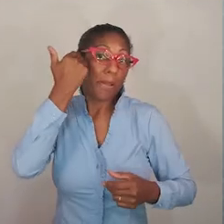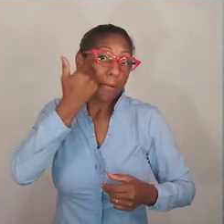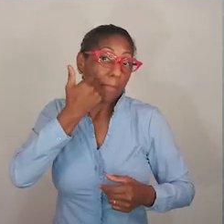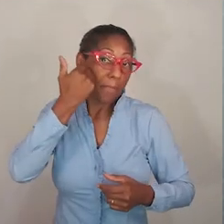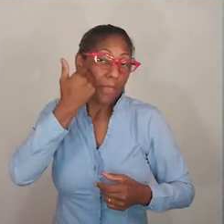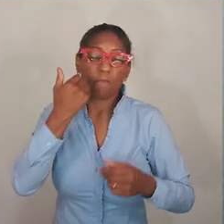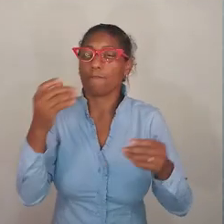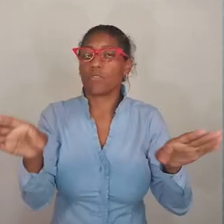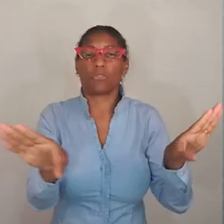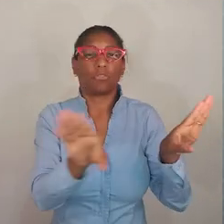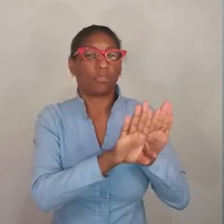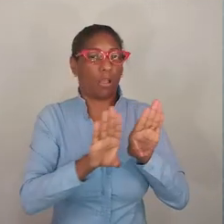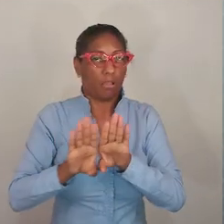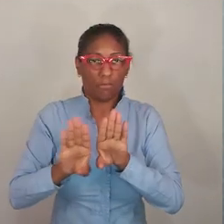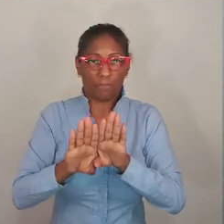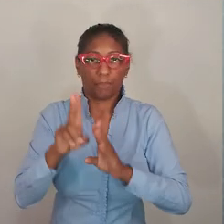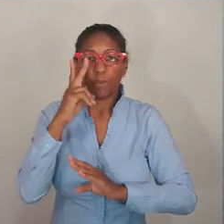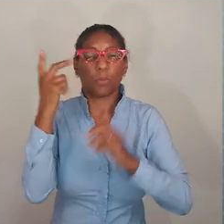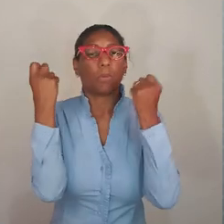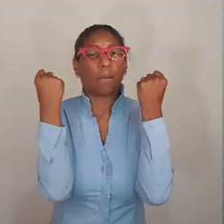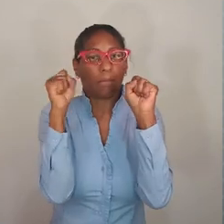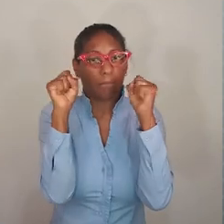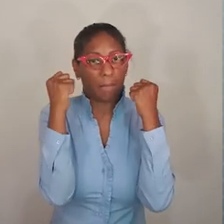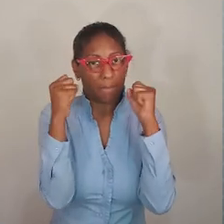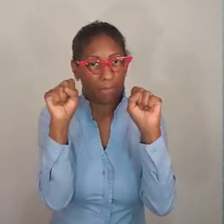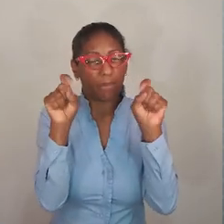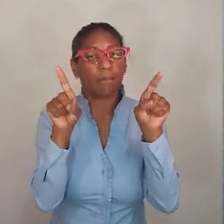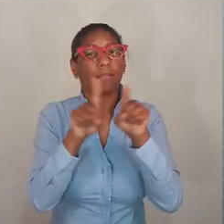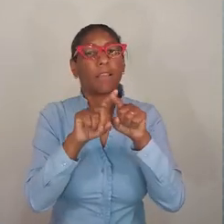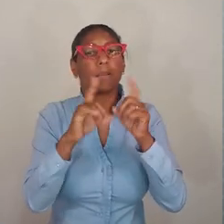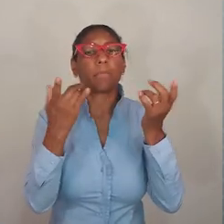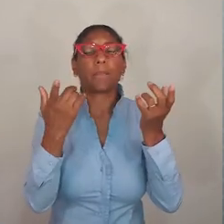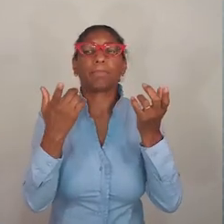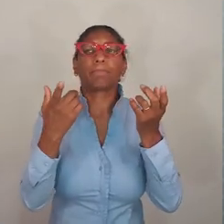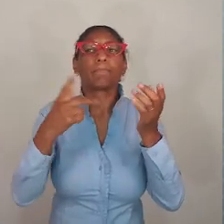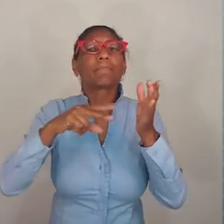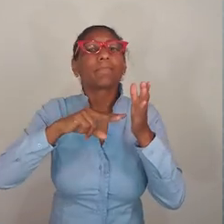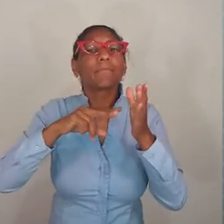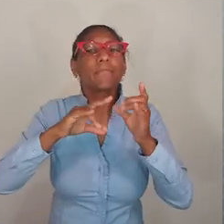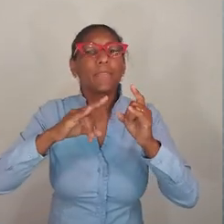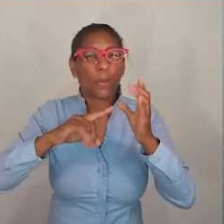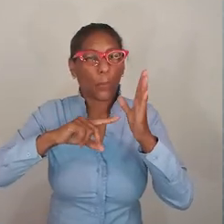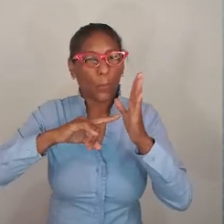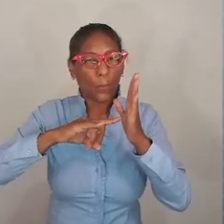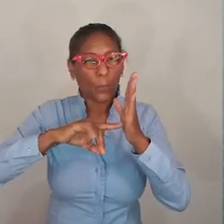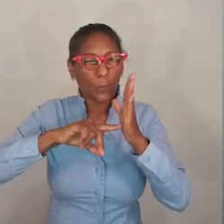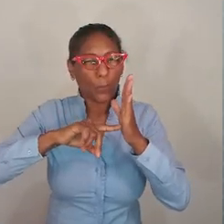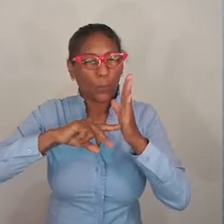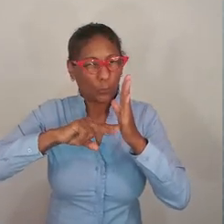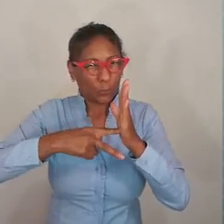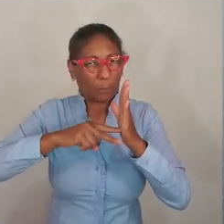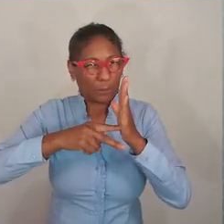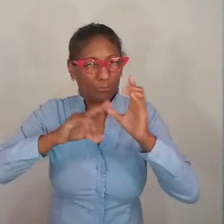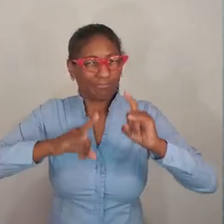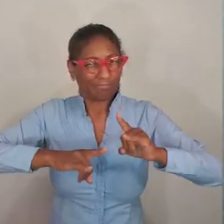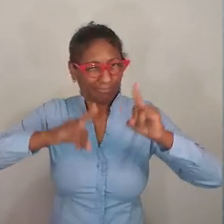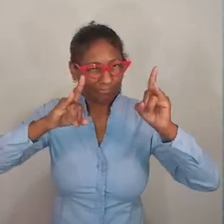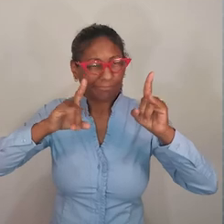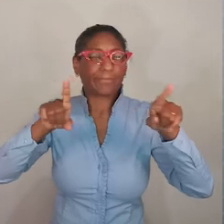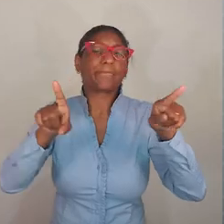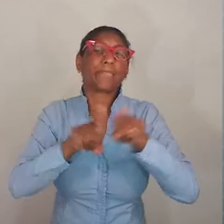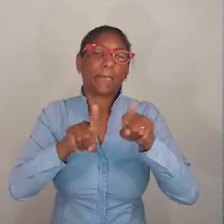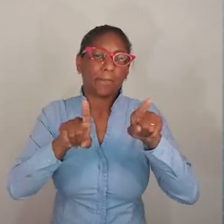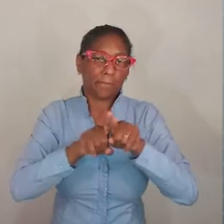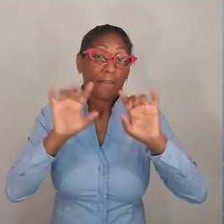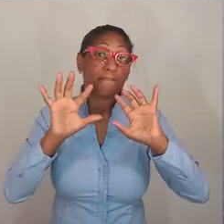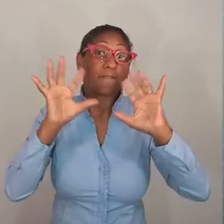25% da equipe de trabalhadores. Salões de cabeleireiro e barbeiro permanecem fechados, assim como academias, quadras de clubes